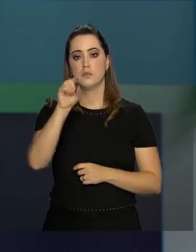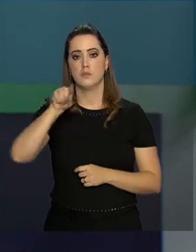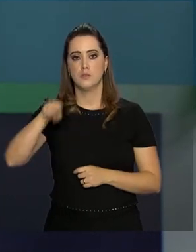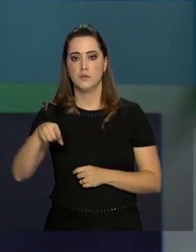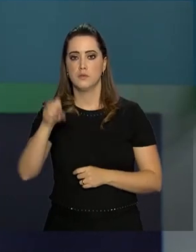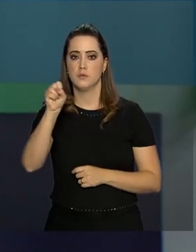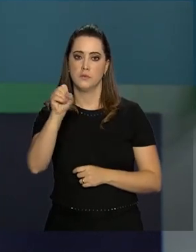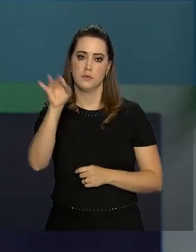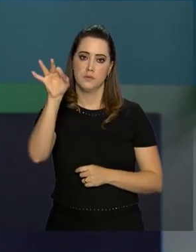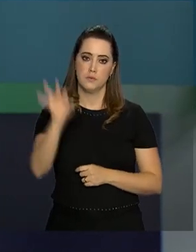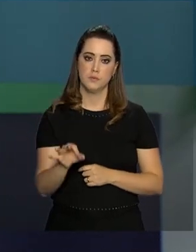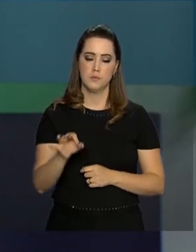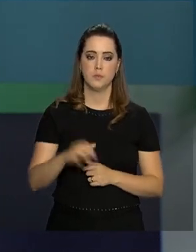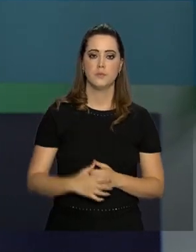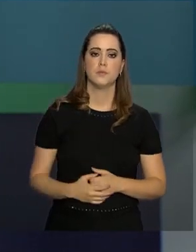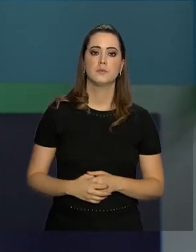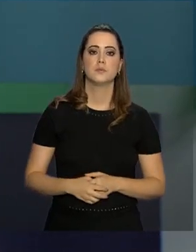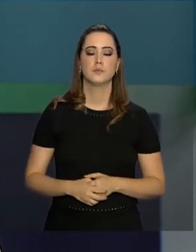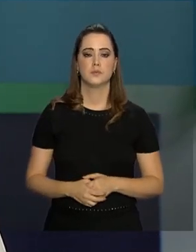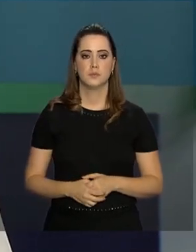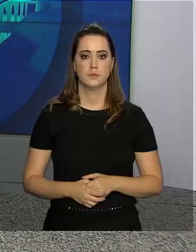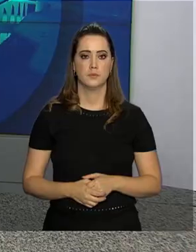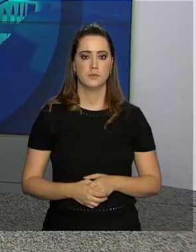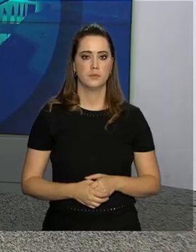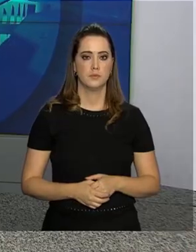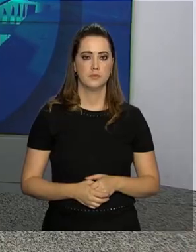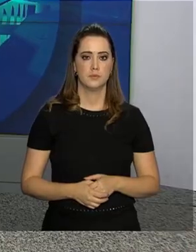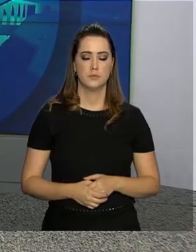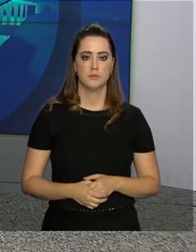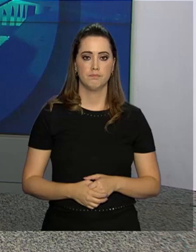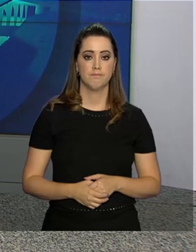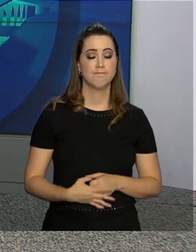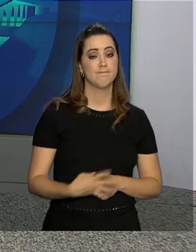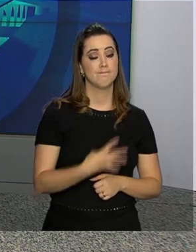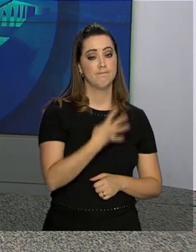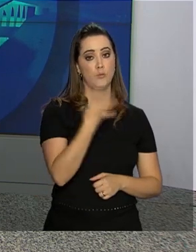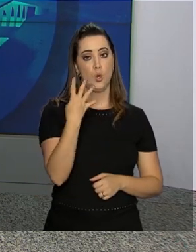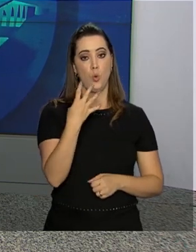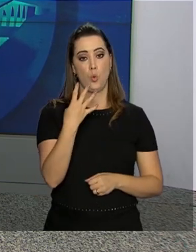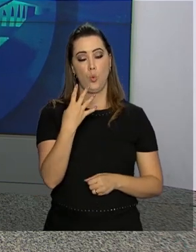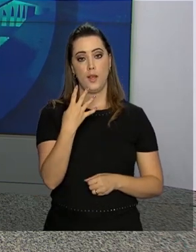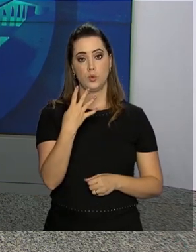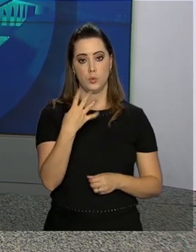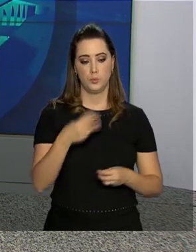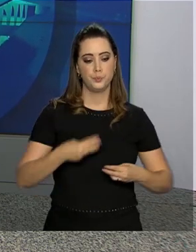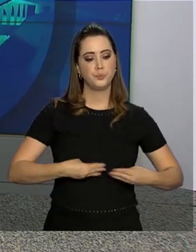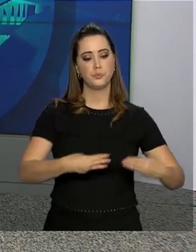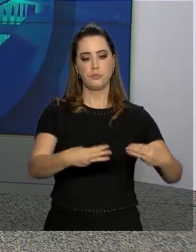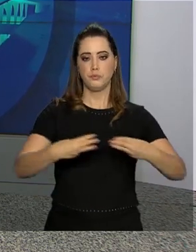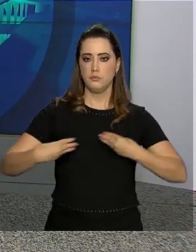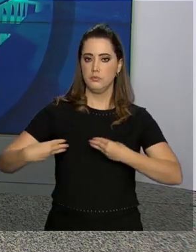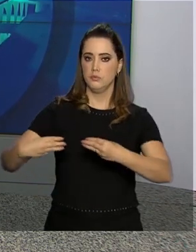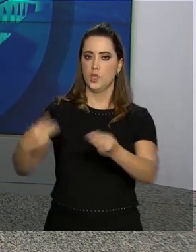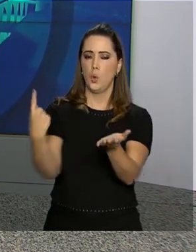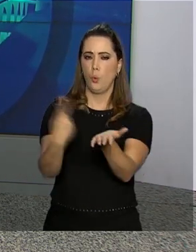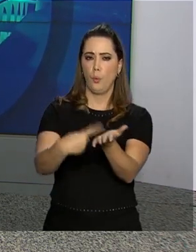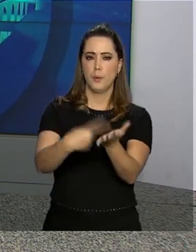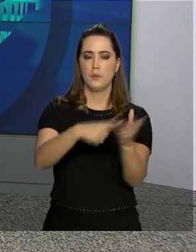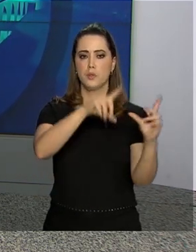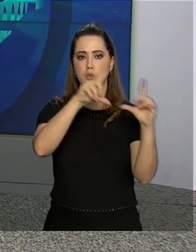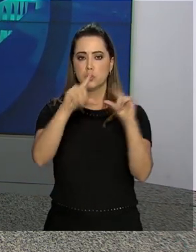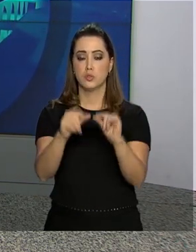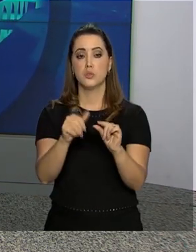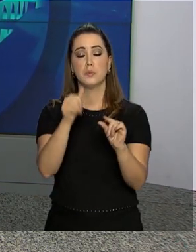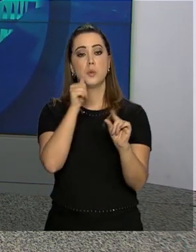cresceu 0,8%. Quatro ministérios firmam um acordo para reduzir o número de